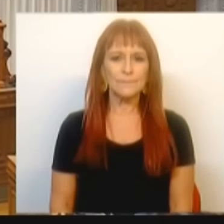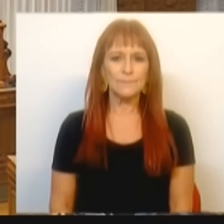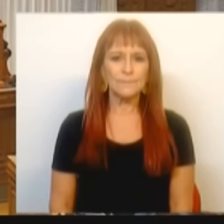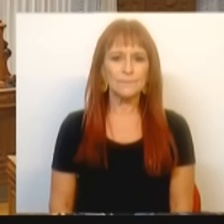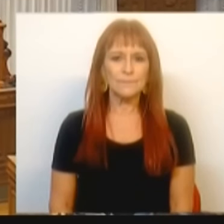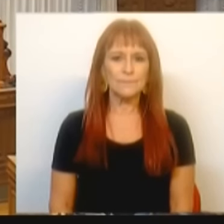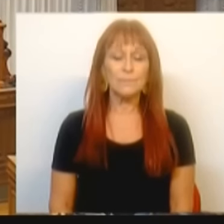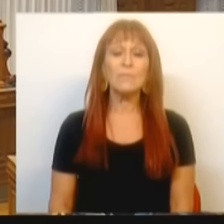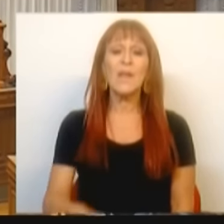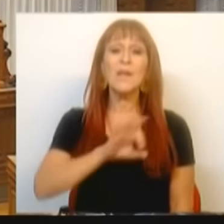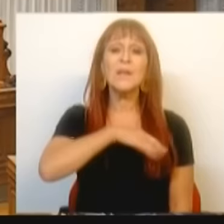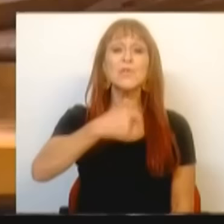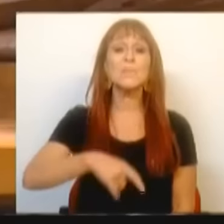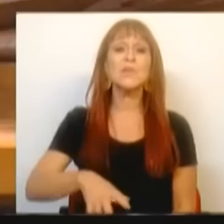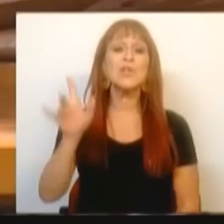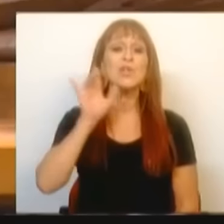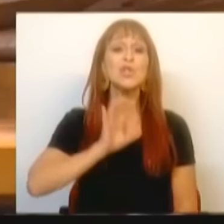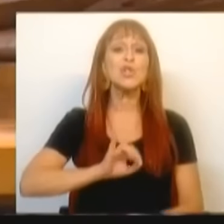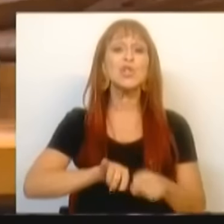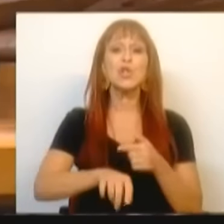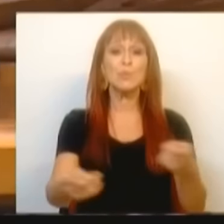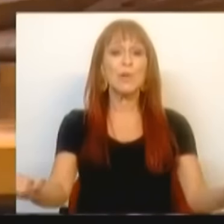Sr. Presidente, Srs. Deputados.